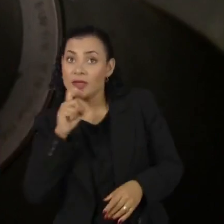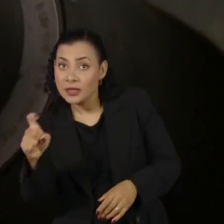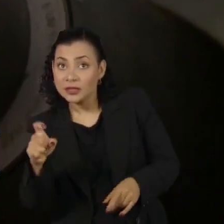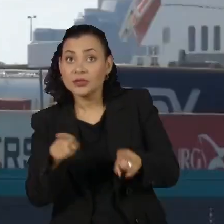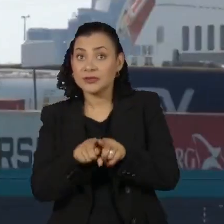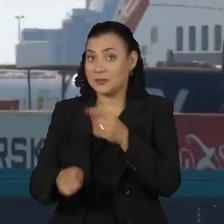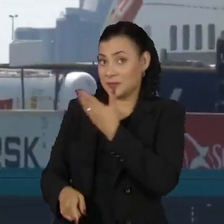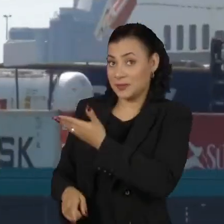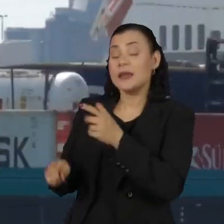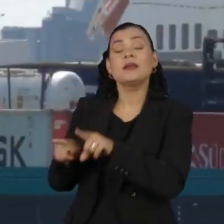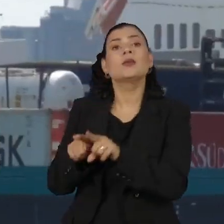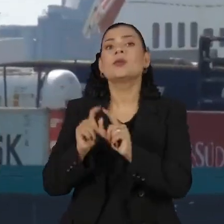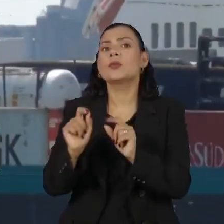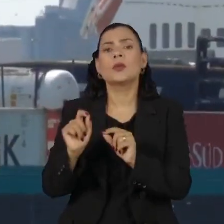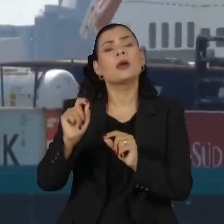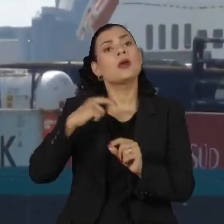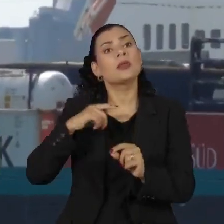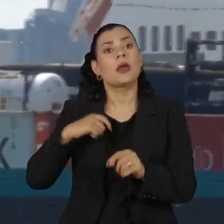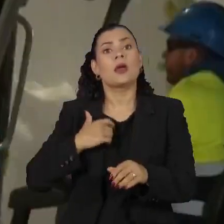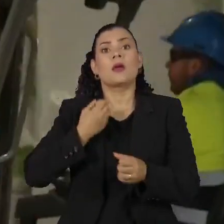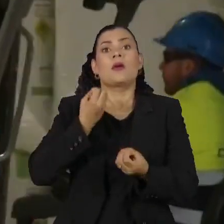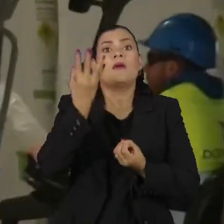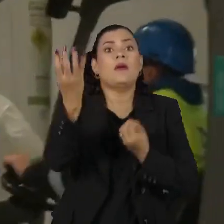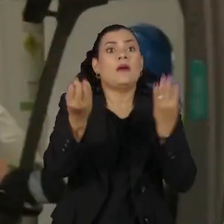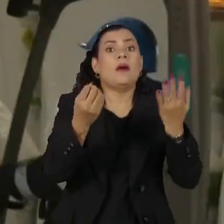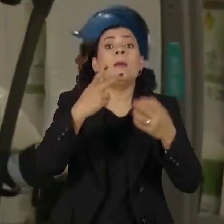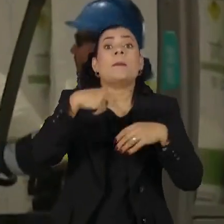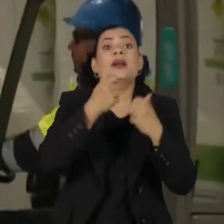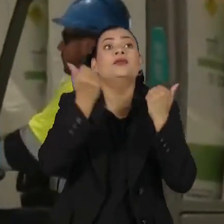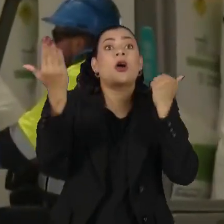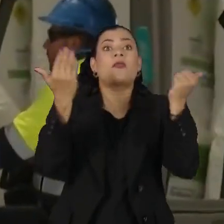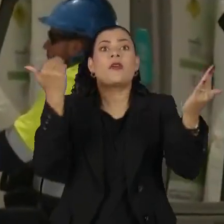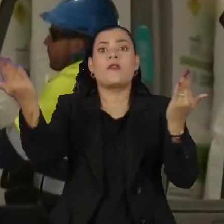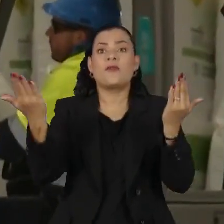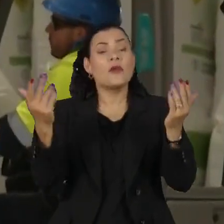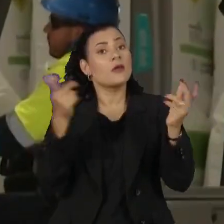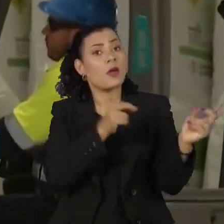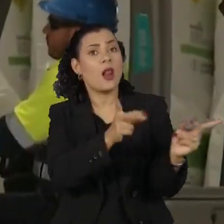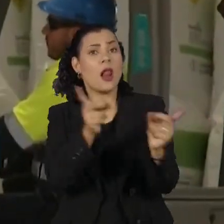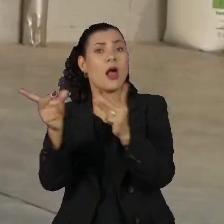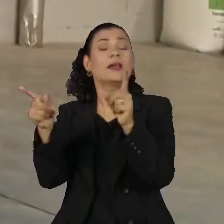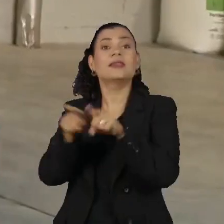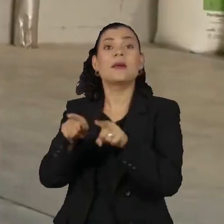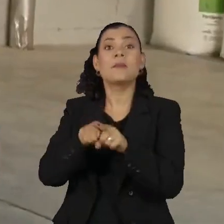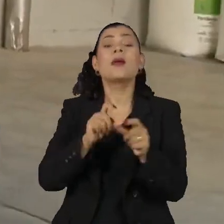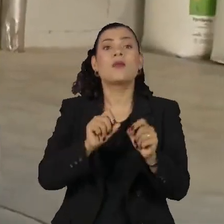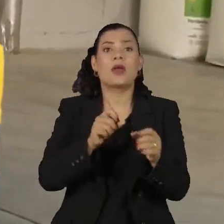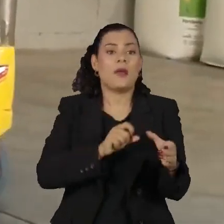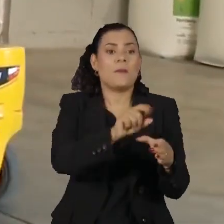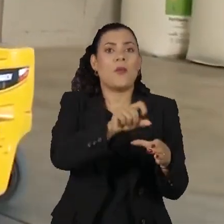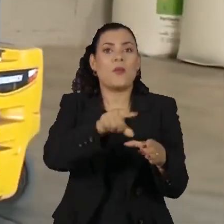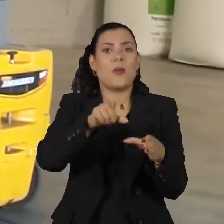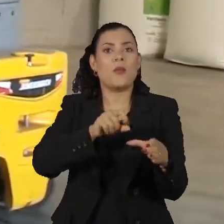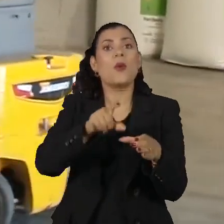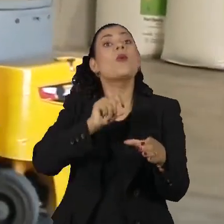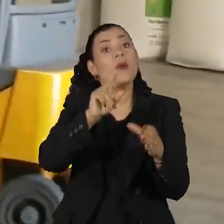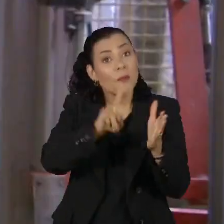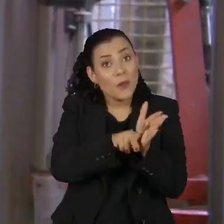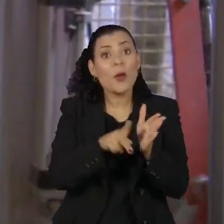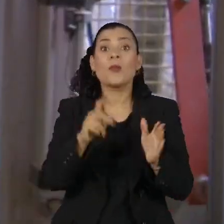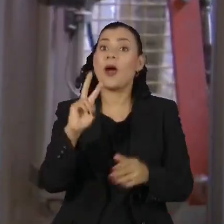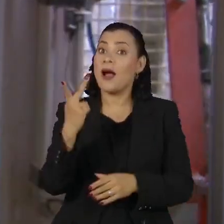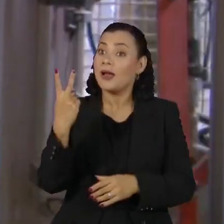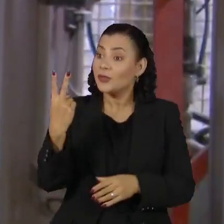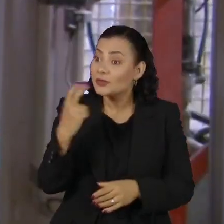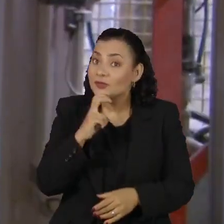gás. Além das exportações, o agro-brasileiro planeja produzir fertilizantes com base em hidrogênio verde para